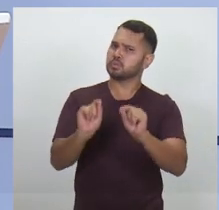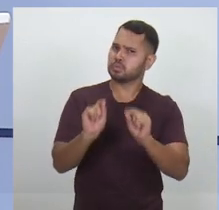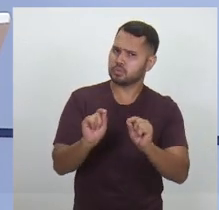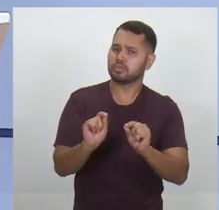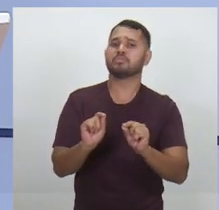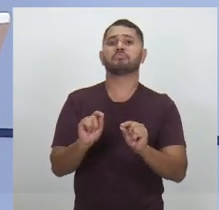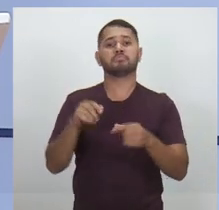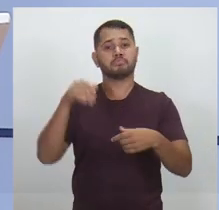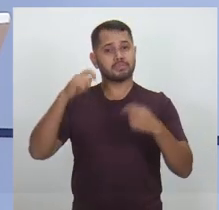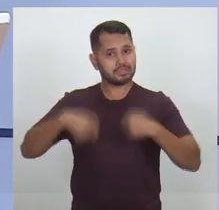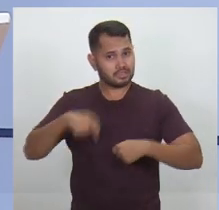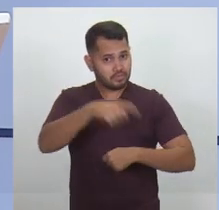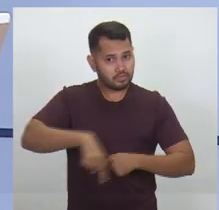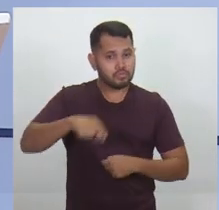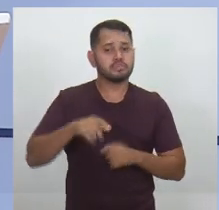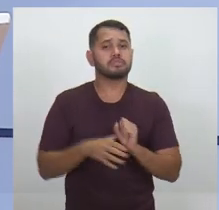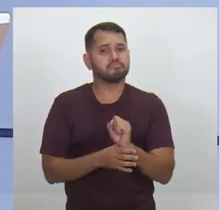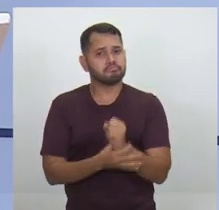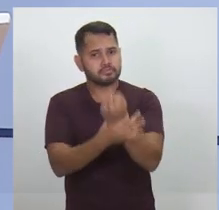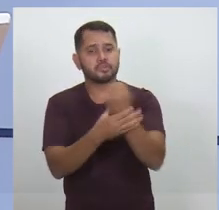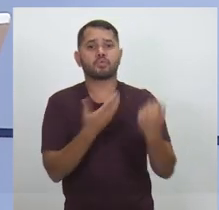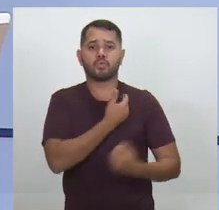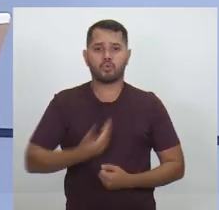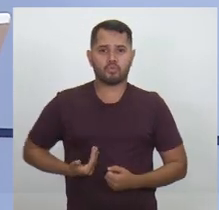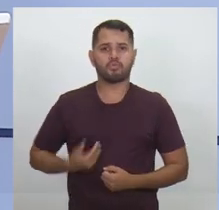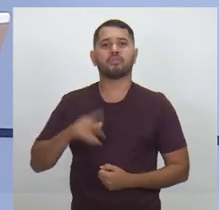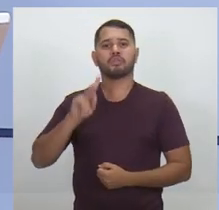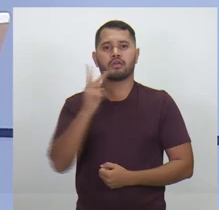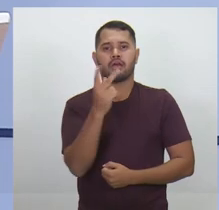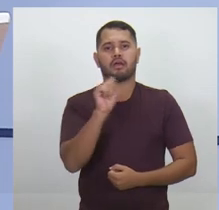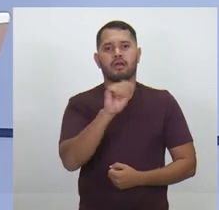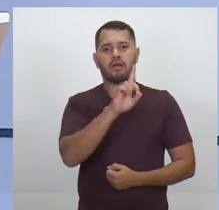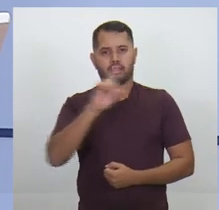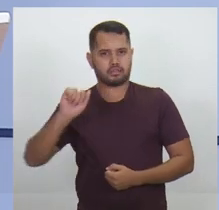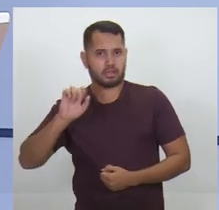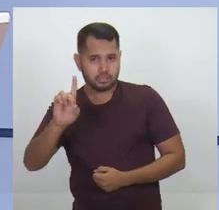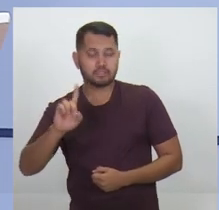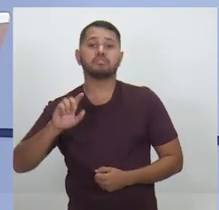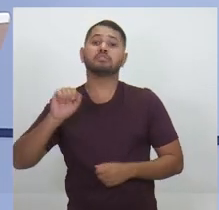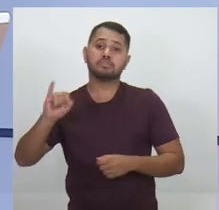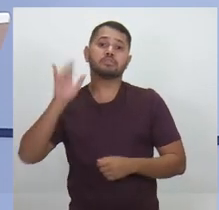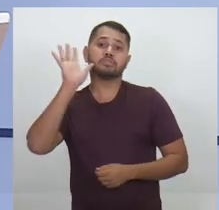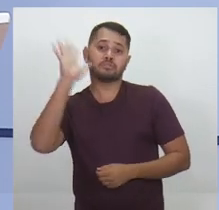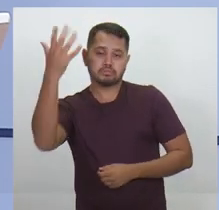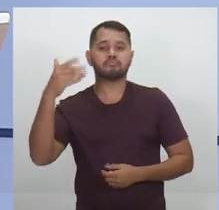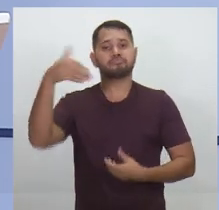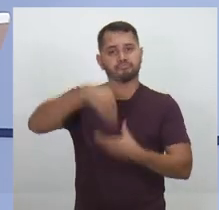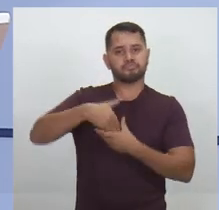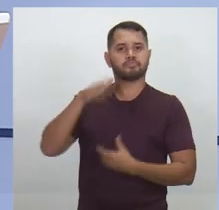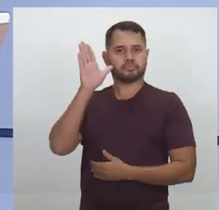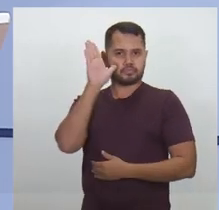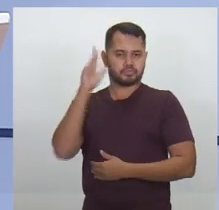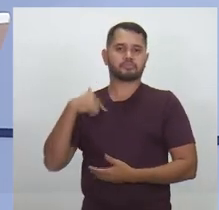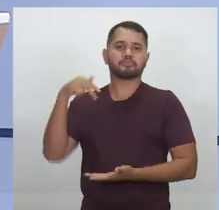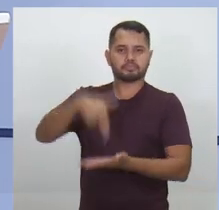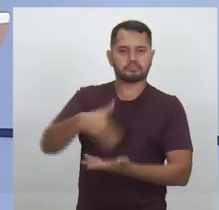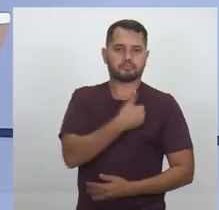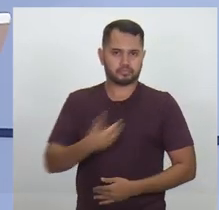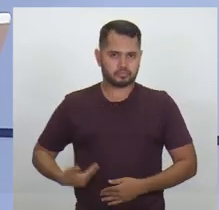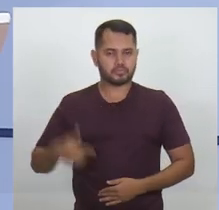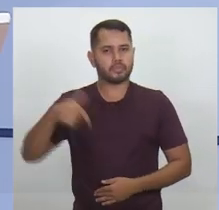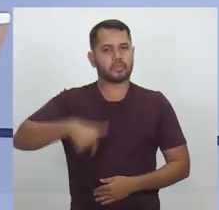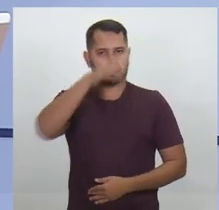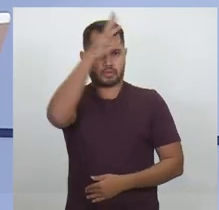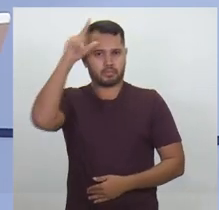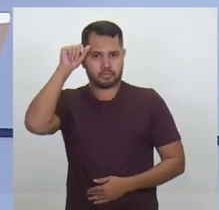É preciso que você garanta a governabilidade de Haddad e, caso decida votar em mim, a minha governança no governo do